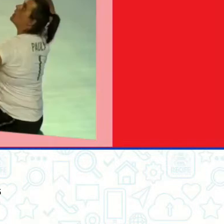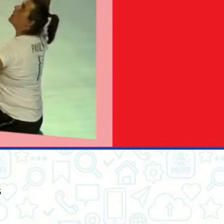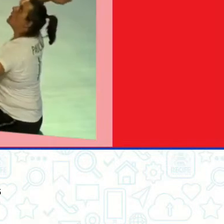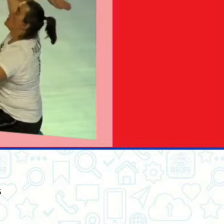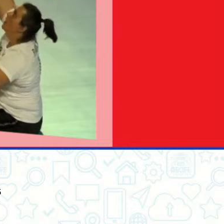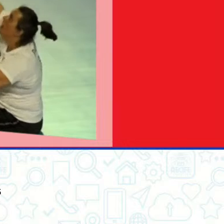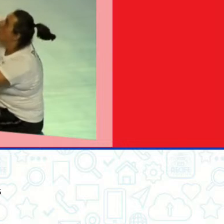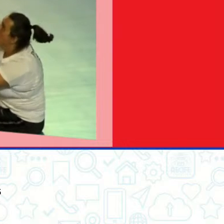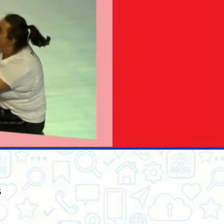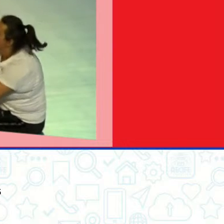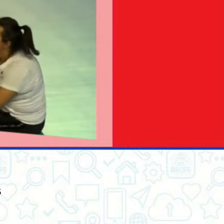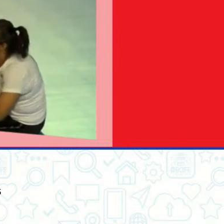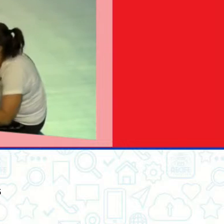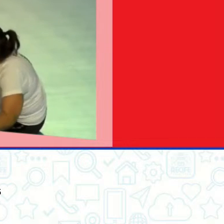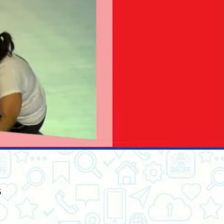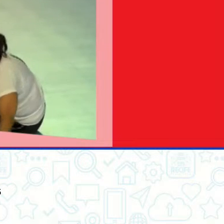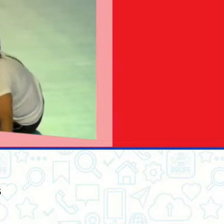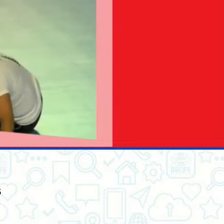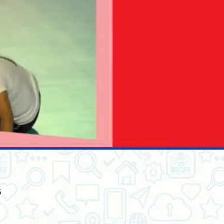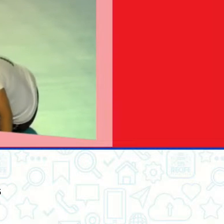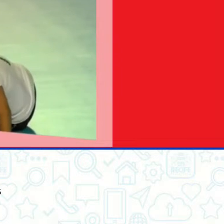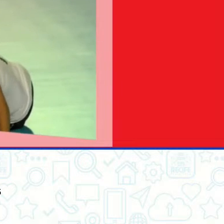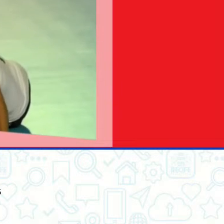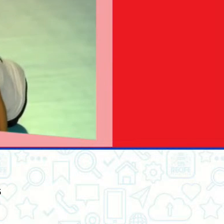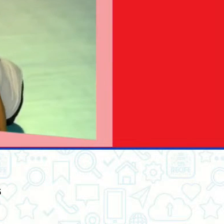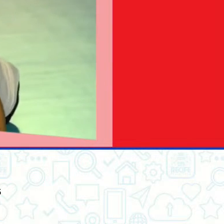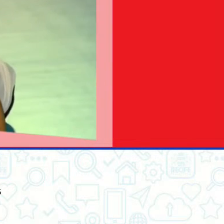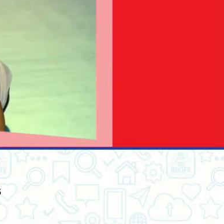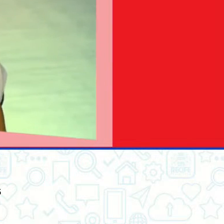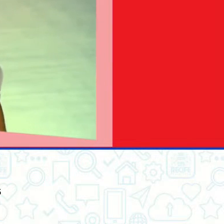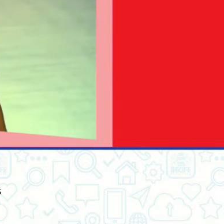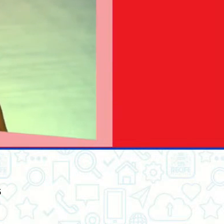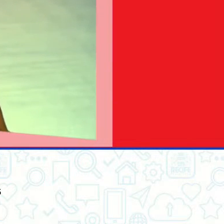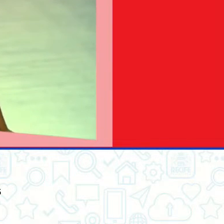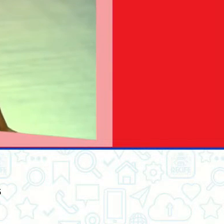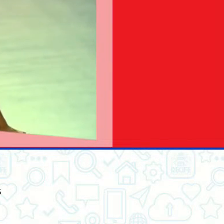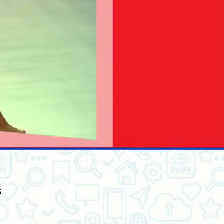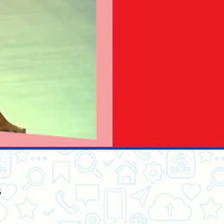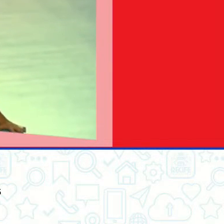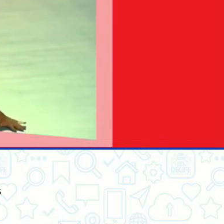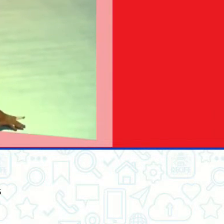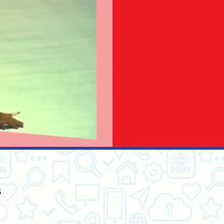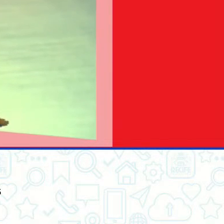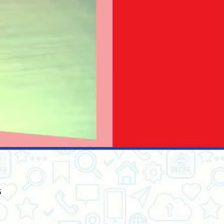Um esporte praticado amputados, Um esporte praticado por atletas